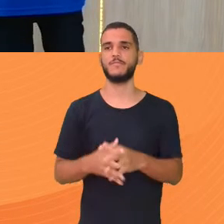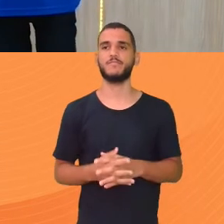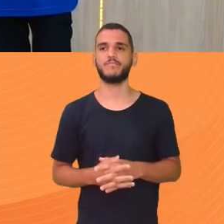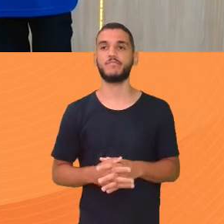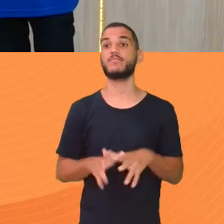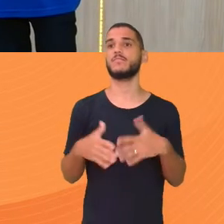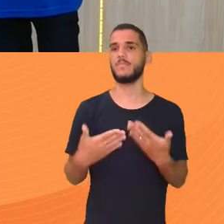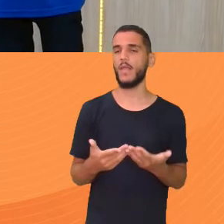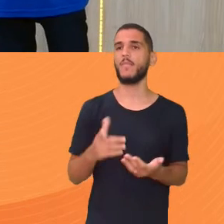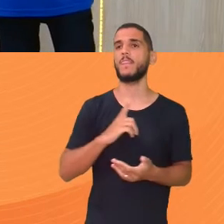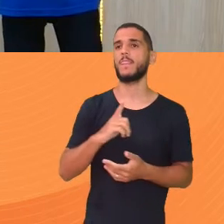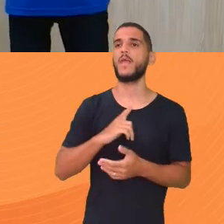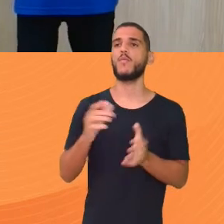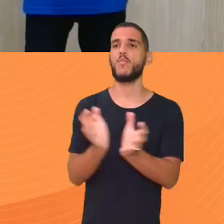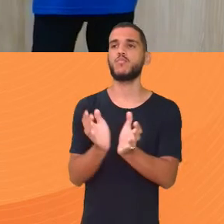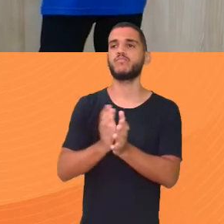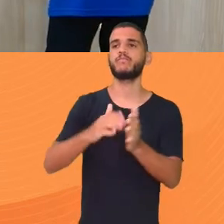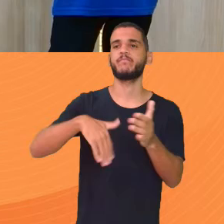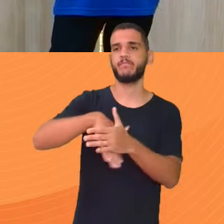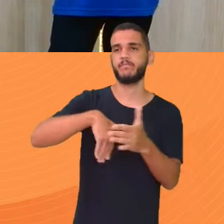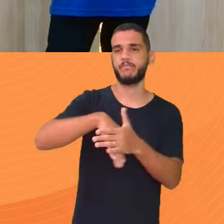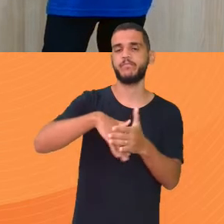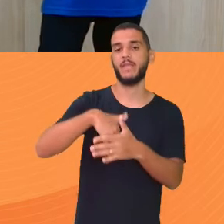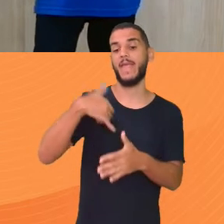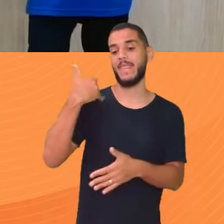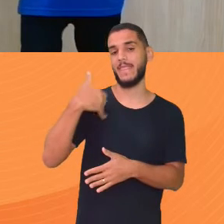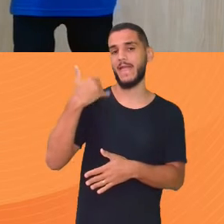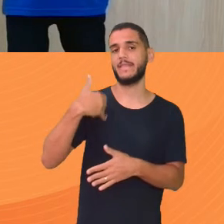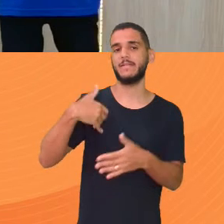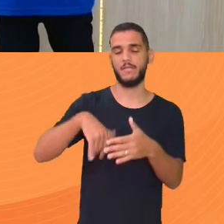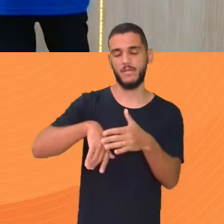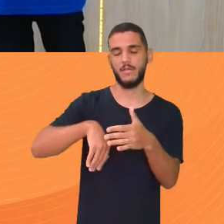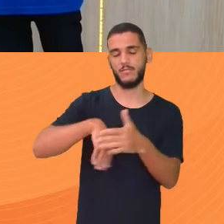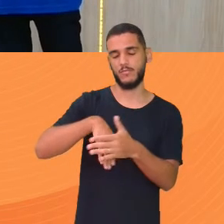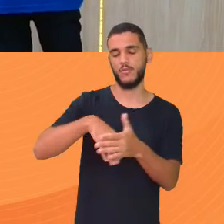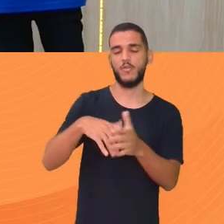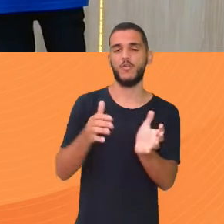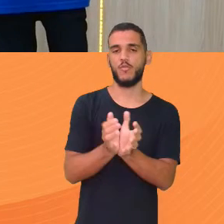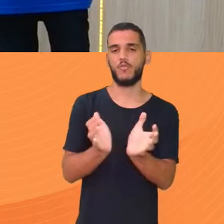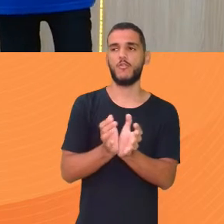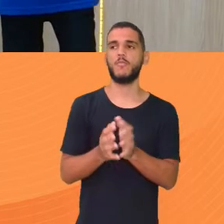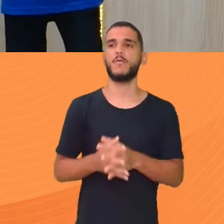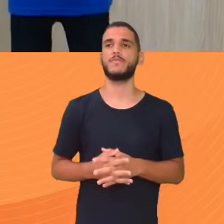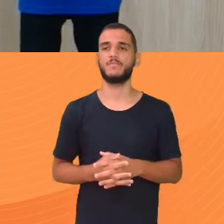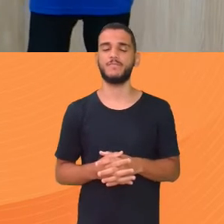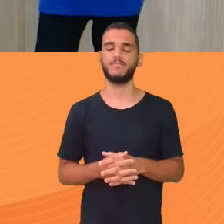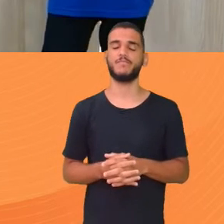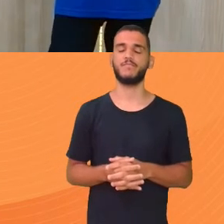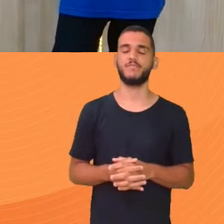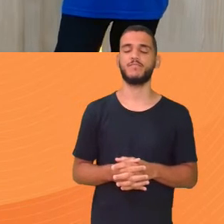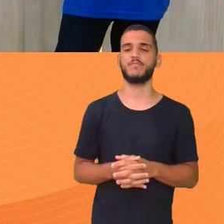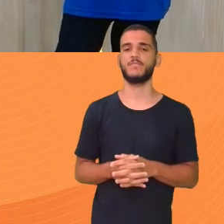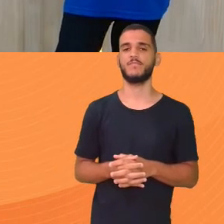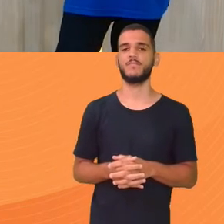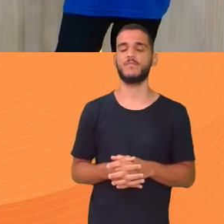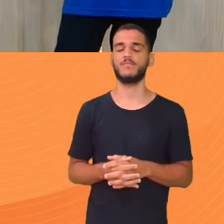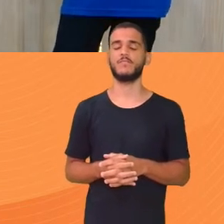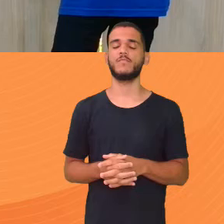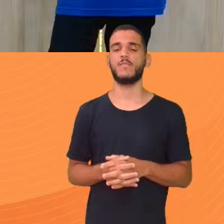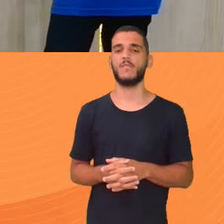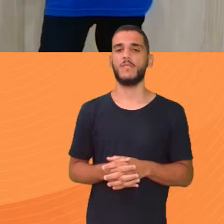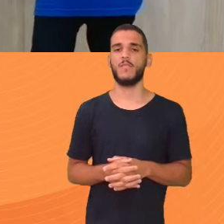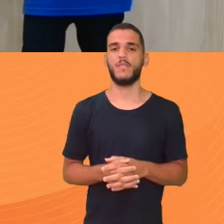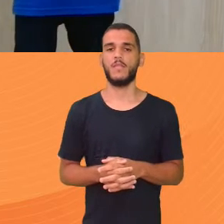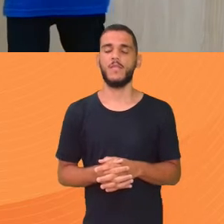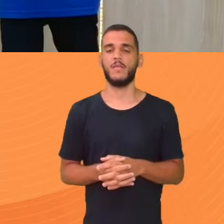time de futebol Na verdade Um tem jogadores Cleitinho tem 18 anos Cleitinho é jogador De centroavante 18